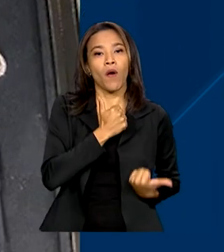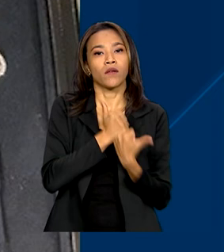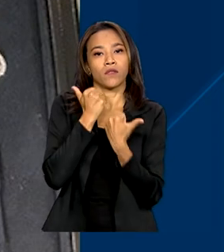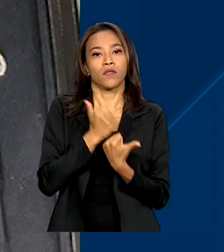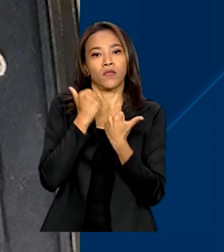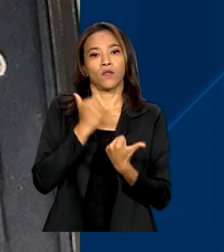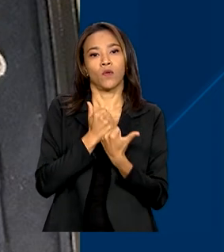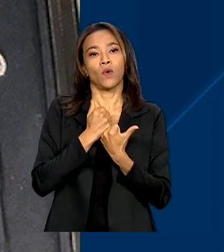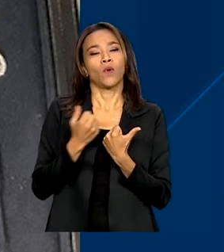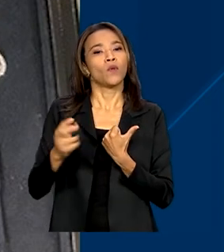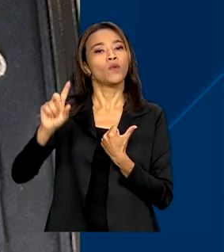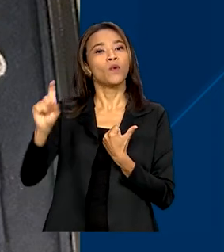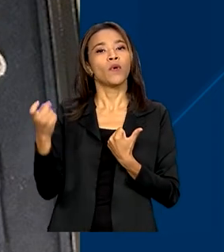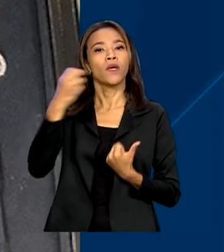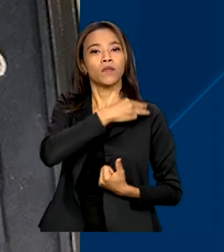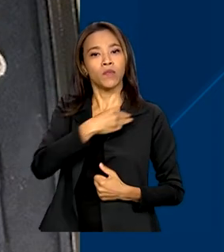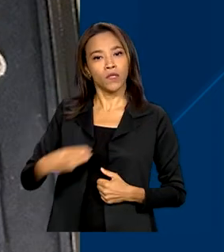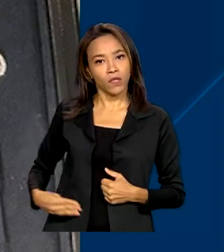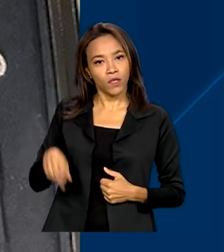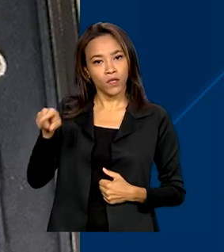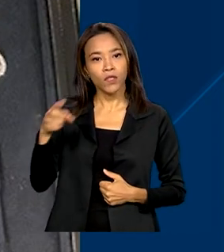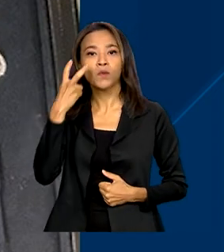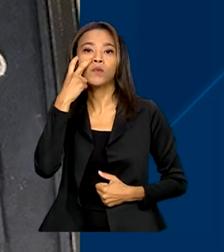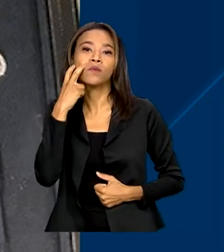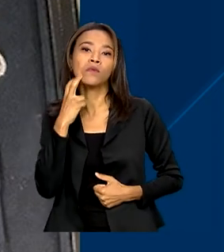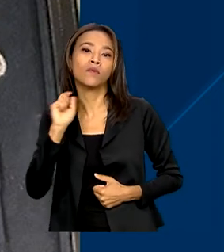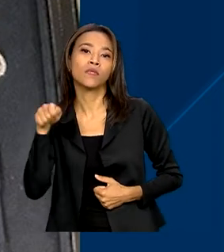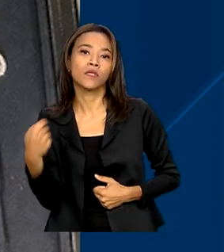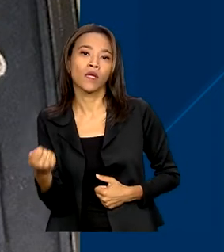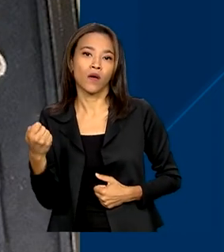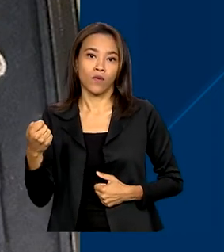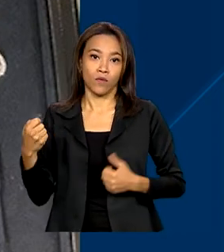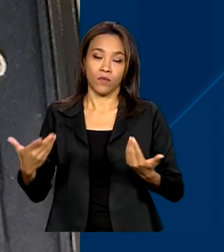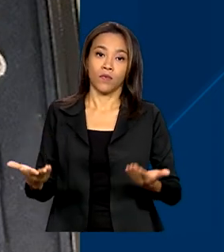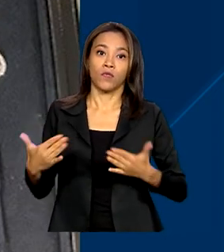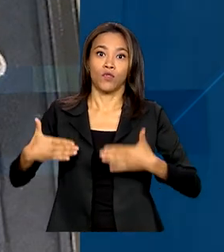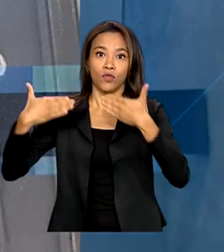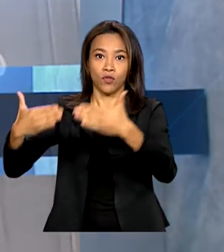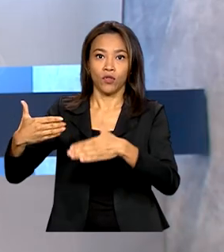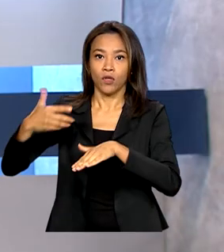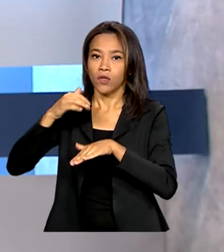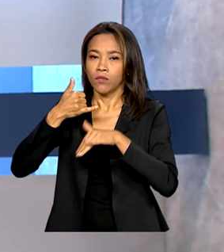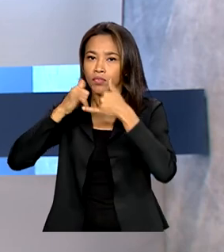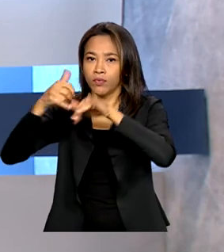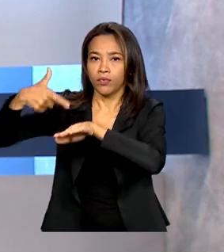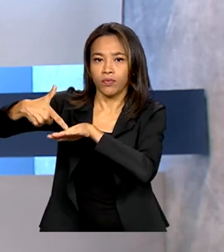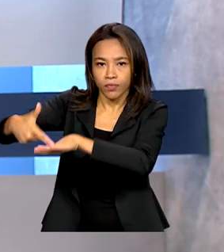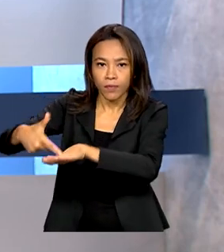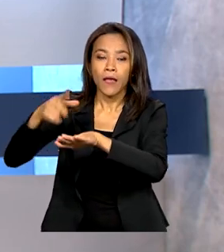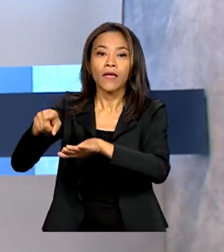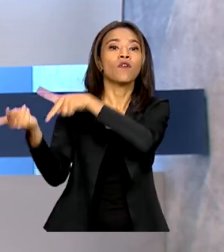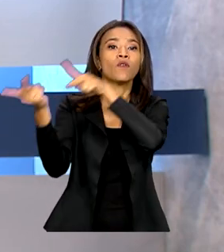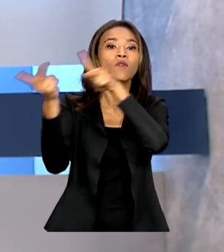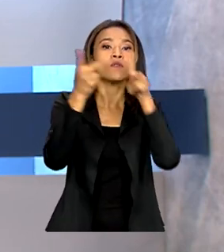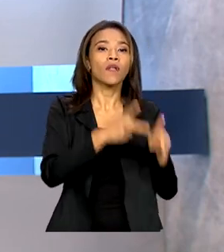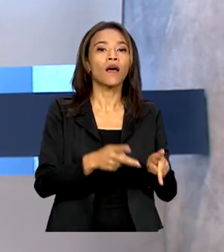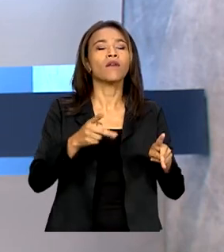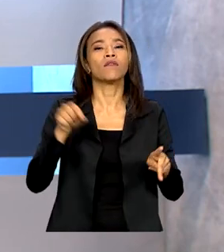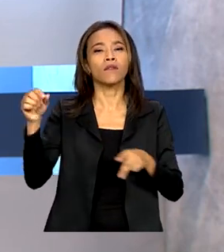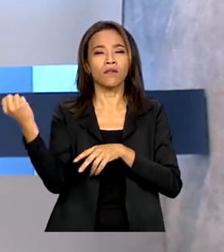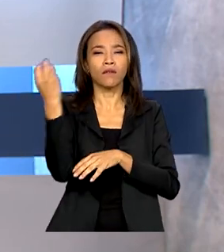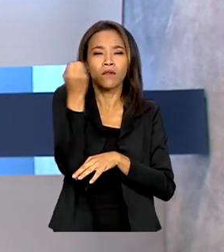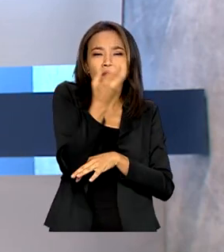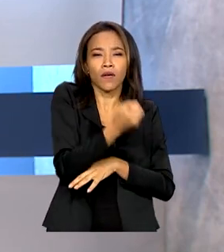e Energia, Bento Albuquerque. Eles retornavam de uma viagem oficial ao Oriente Médio. A assessoria do ex-ministro